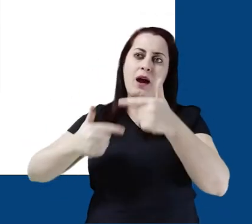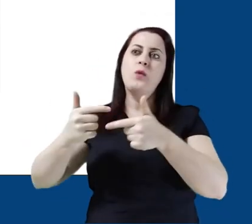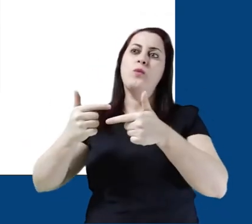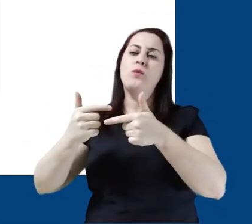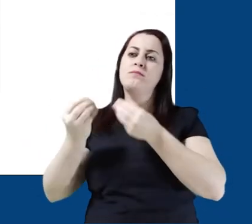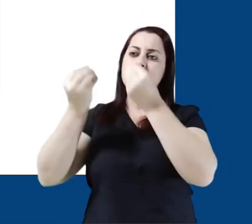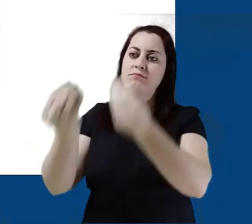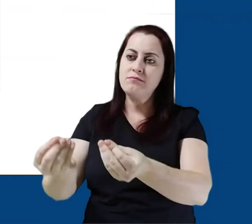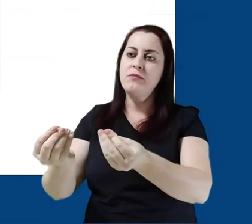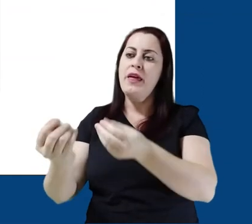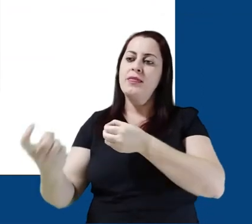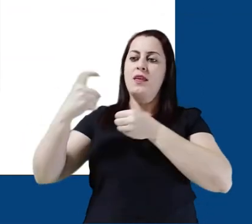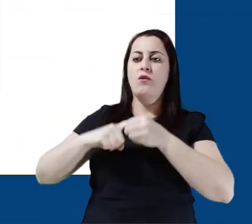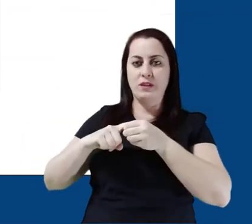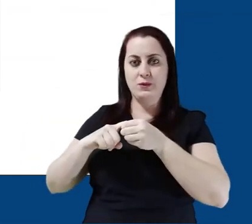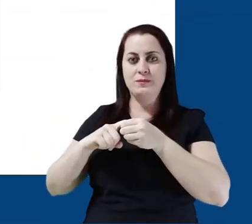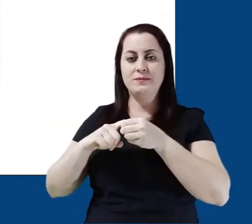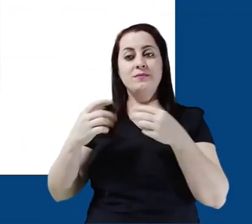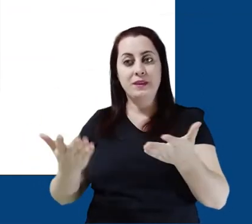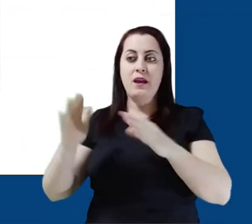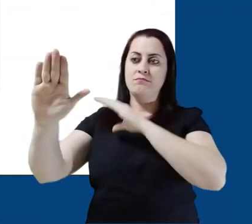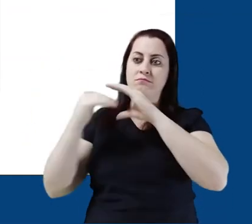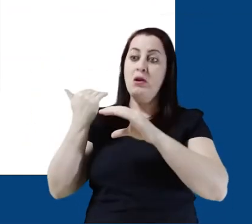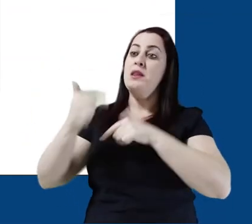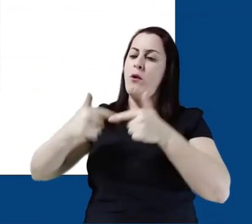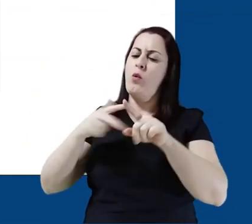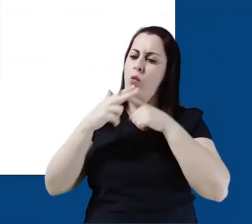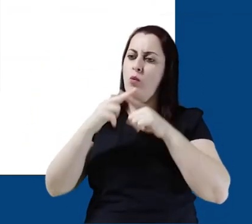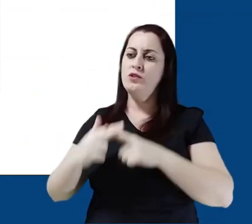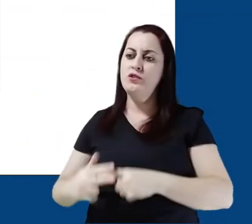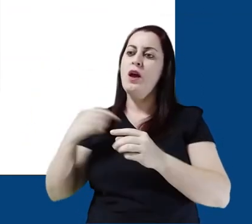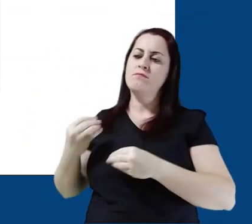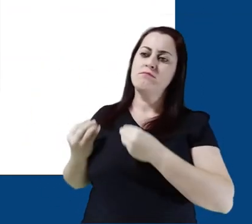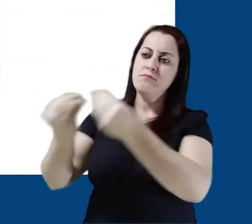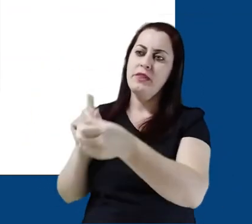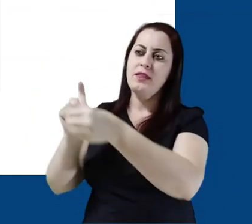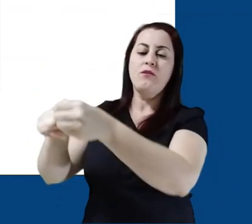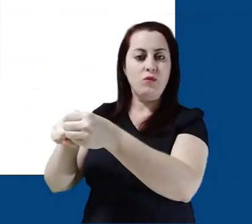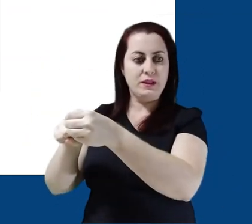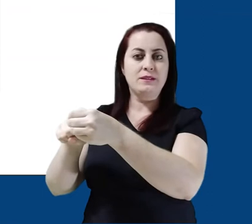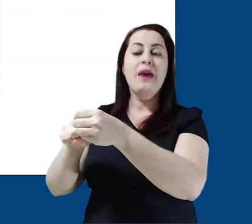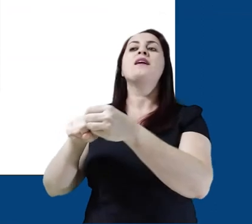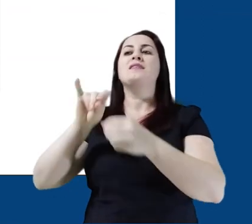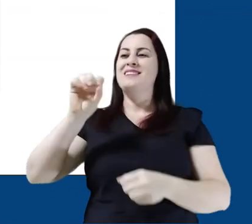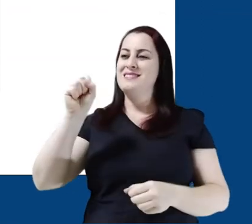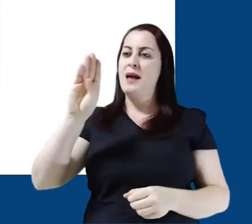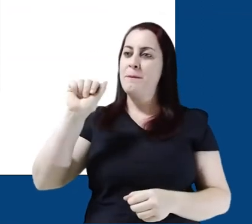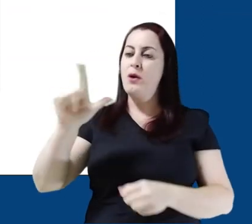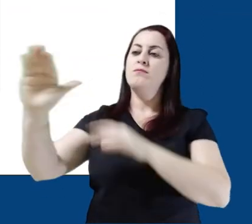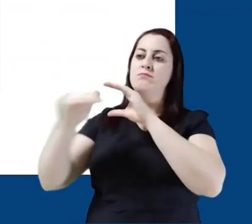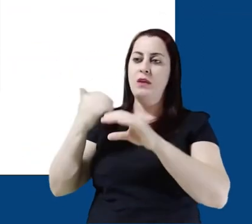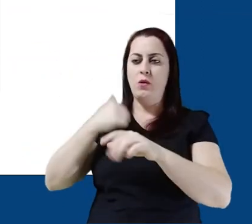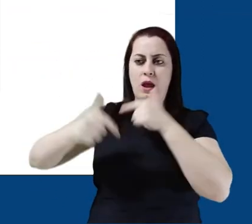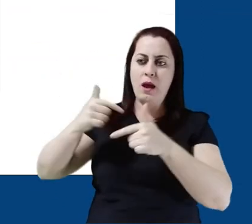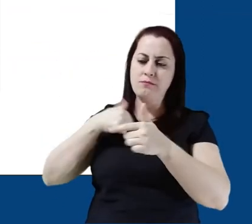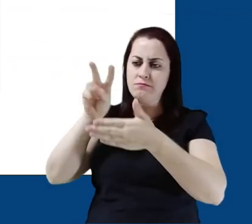um entregue e um devolvido. Ou seja, a Diana já me enviou o trabalho dela, eu já corrigi e enviei de volta, a Isabel me entregou o trabalho e ainda